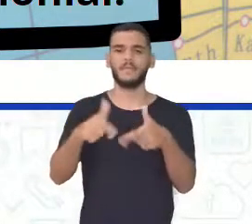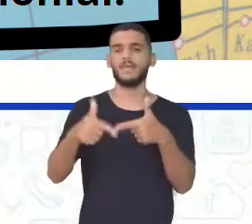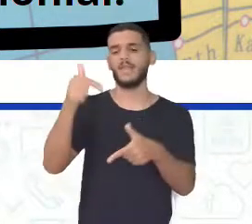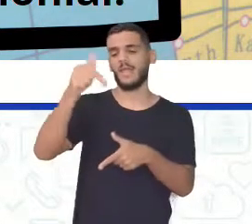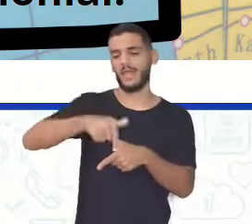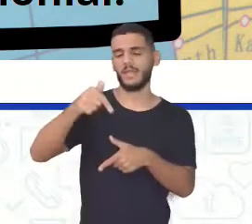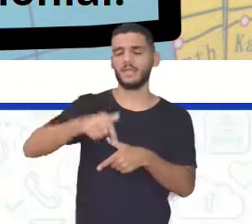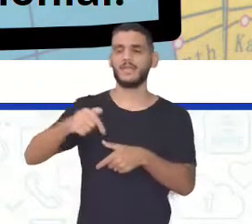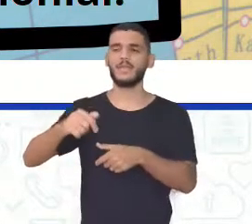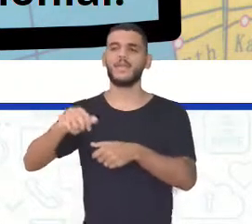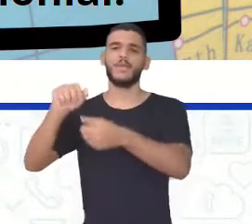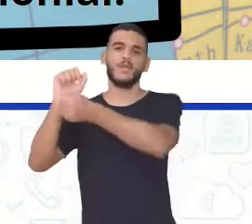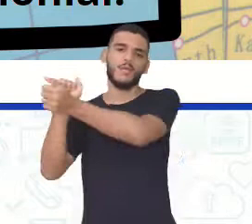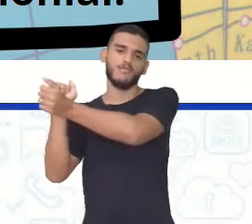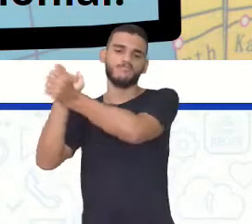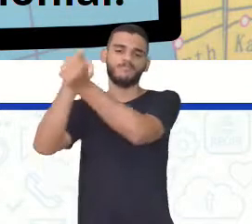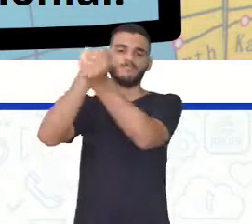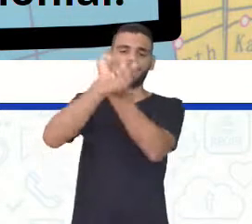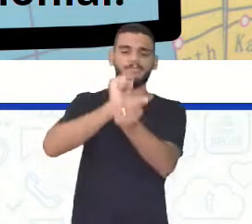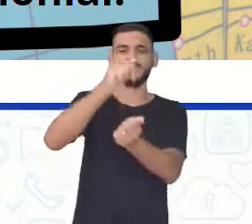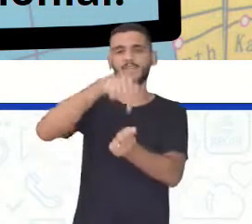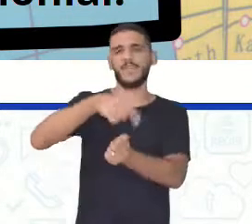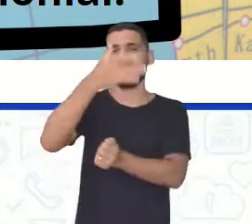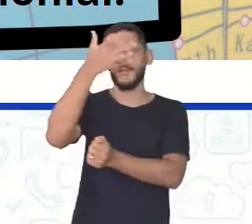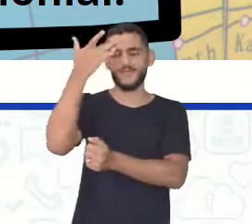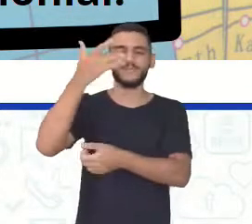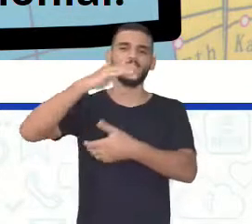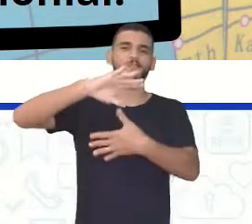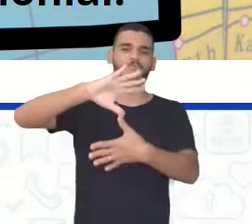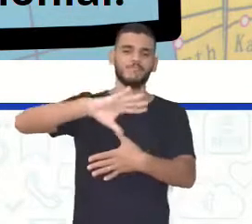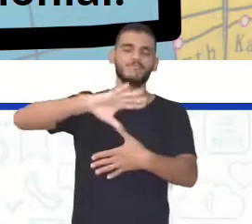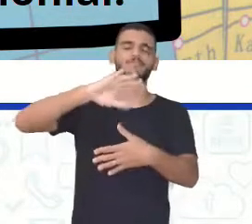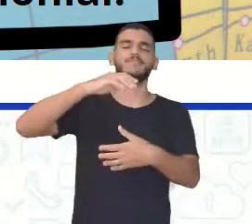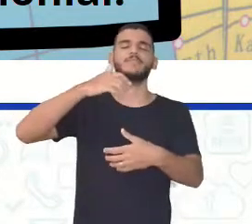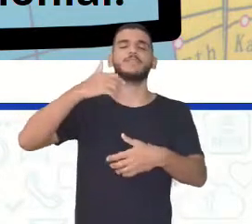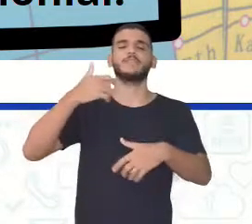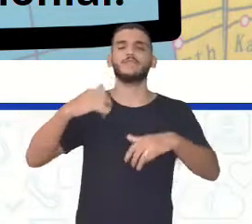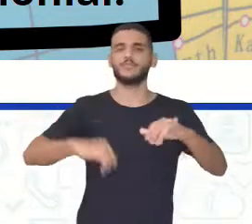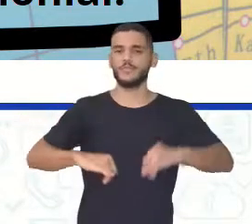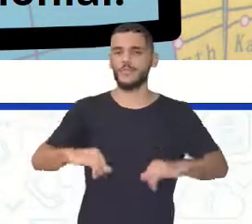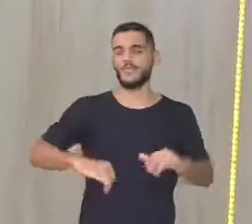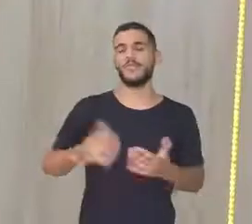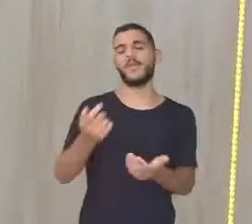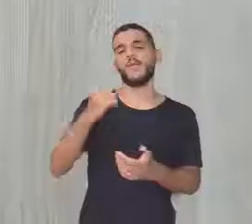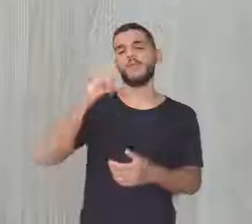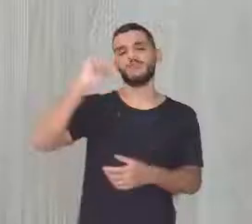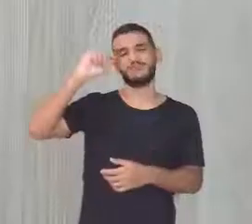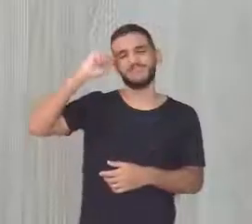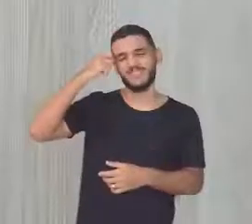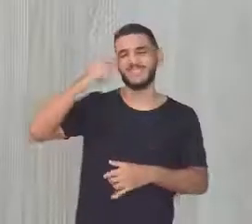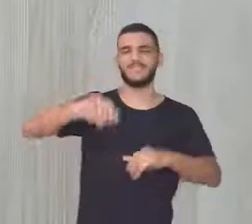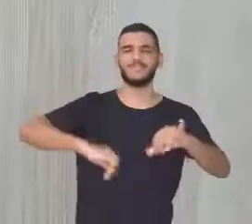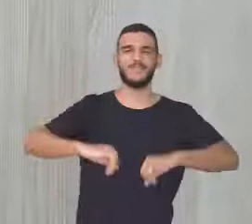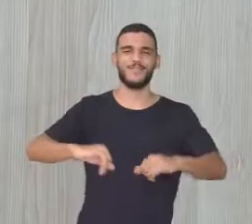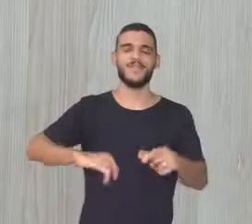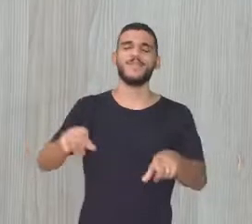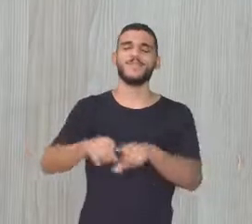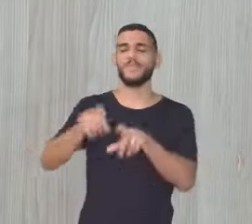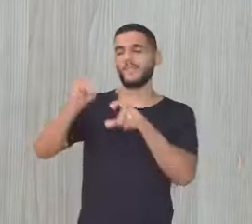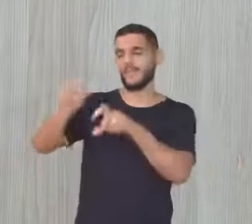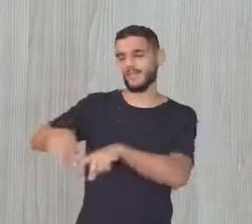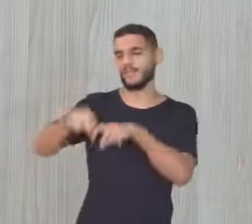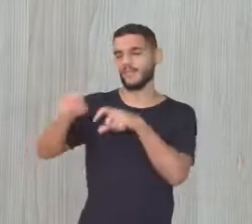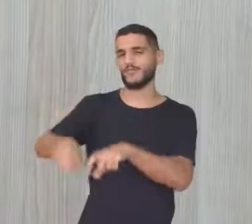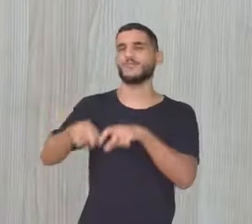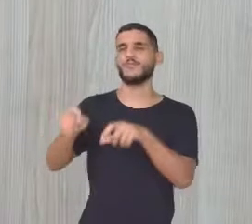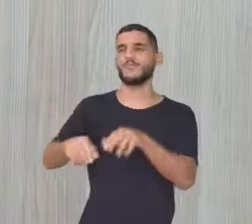africanos Assim como foi na América Central E no Brasil A questão da escravidão negra Foi bastante difundida A questão da agricultura Aqui a gente